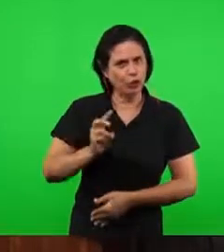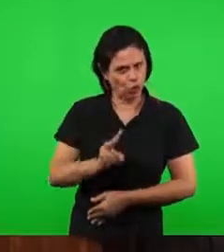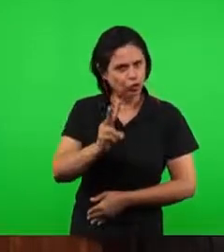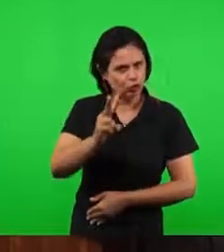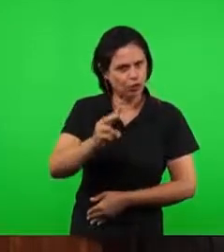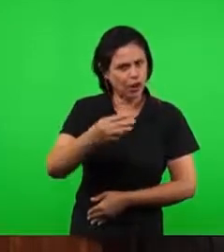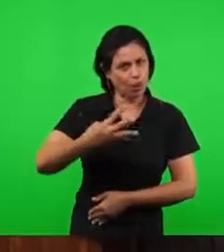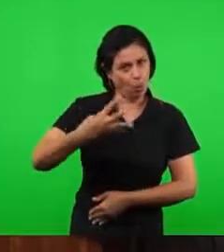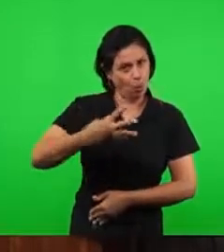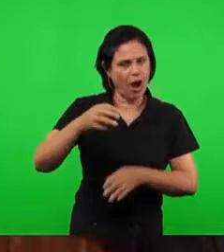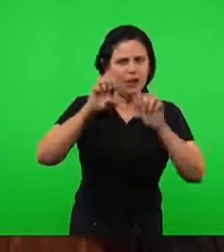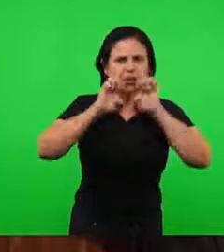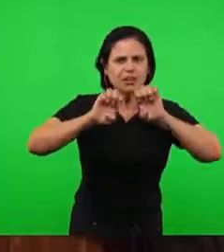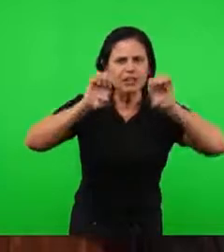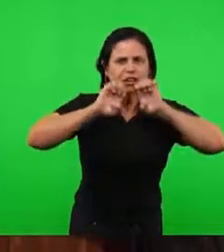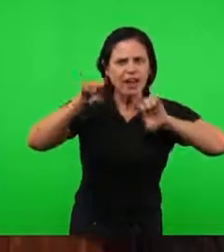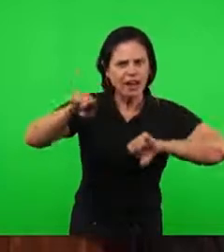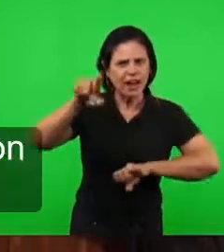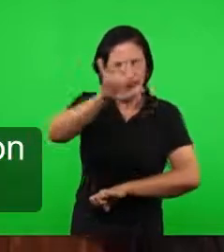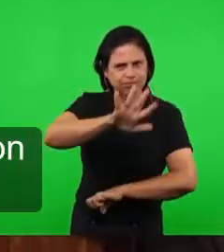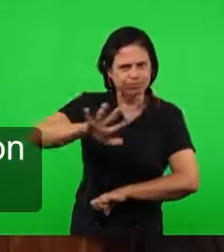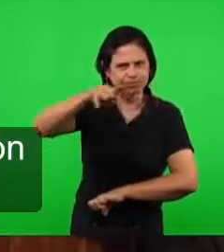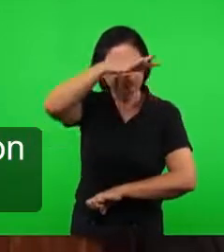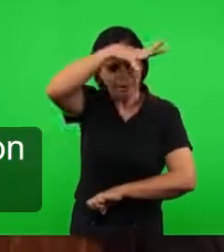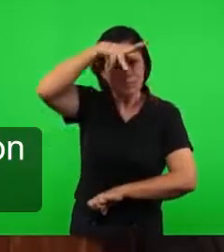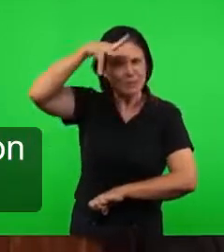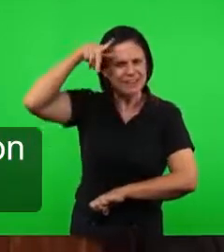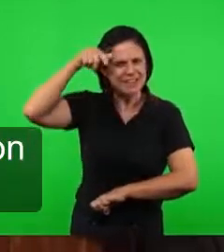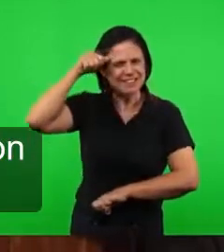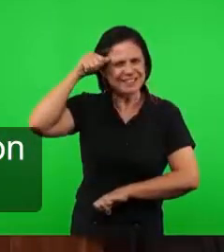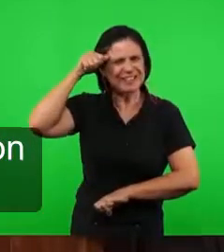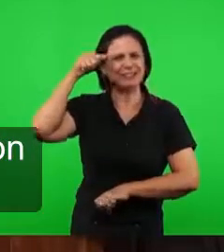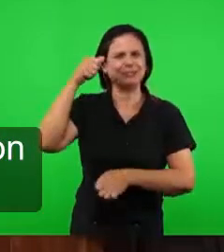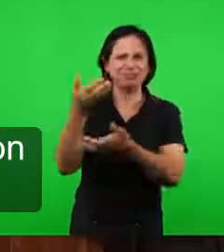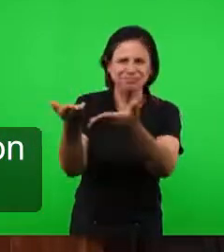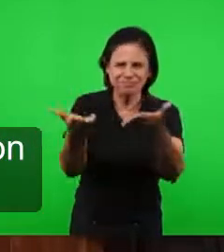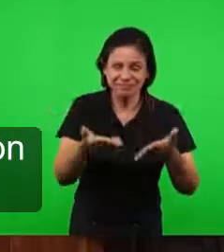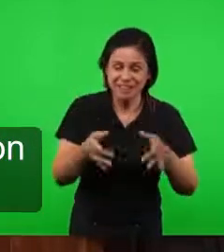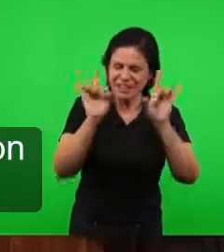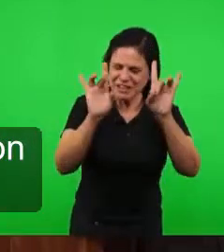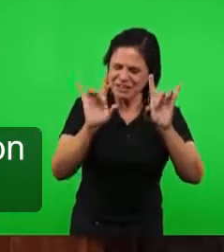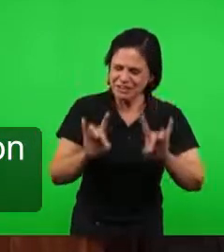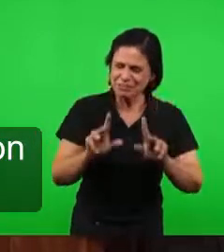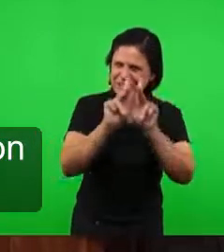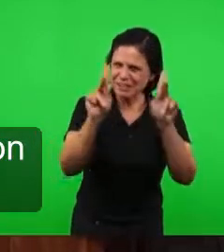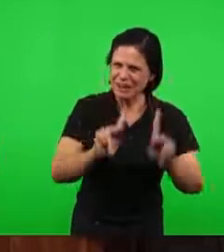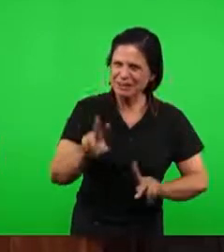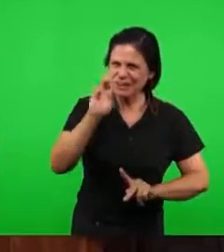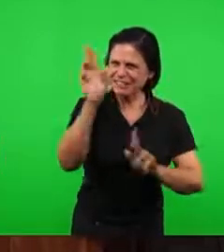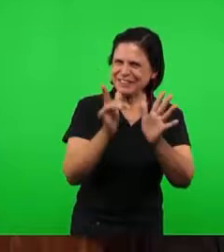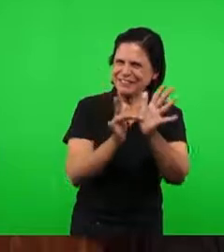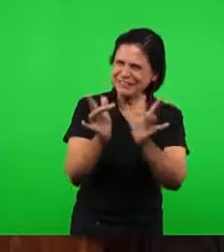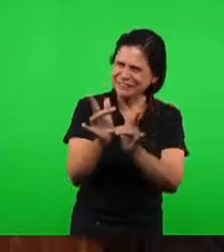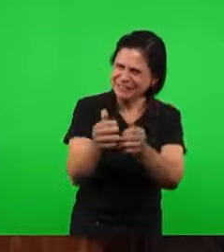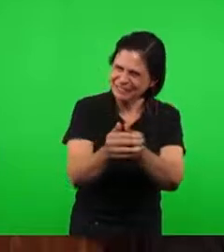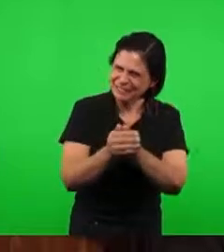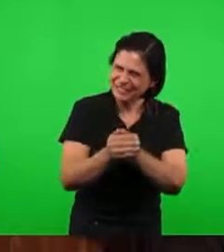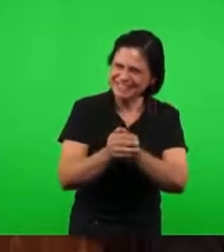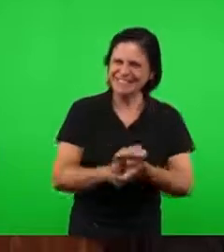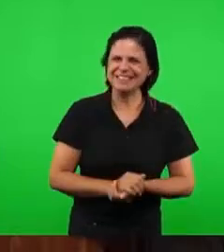especial na região da Amazônia. A nossa saudação especial àquelas igrejas ali naquela região.